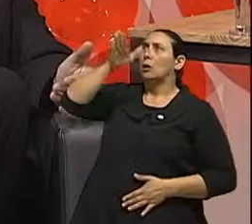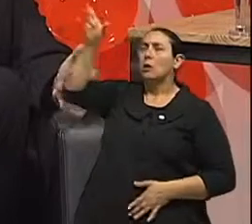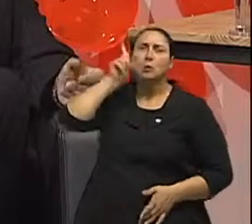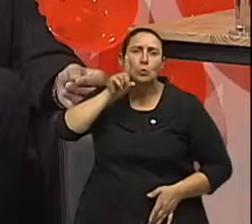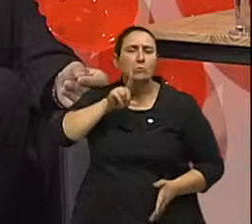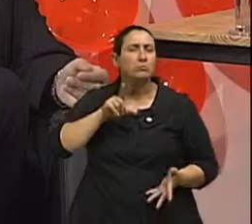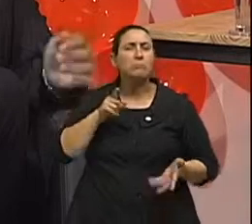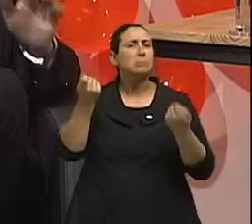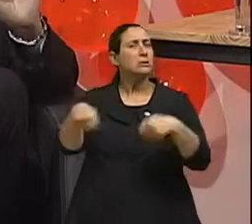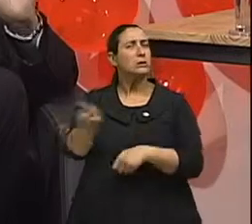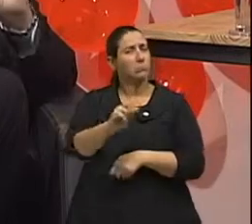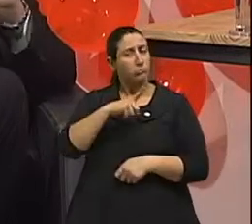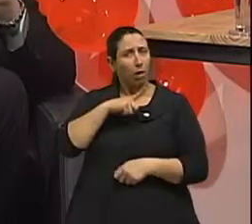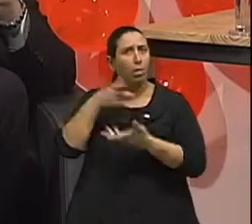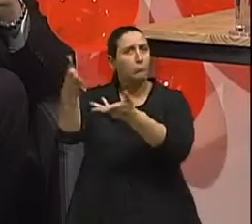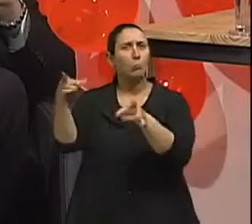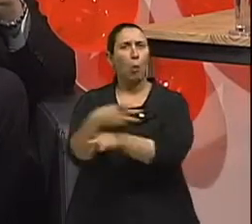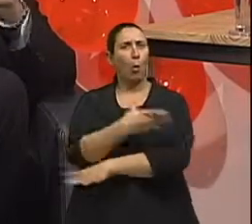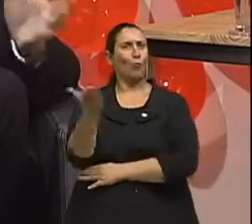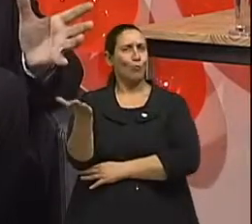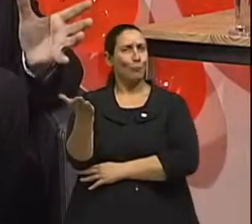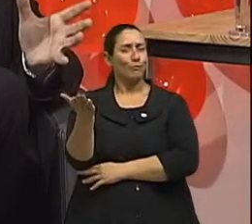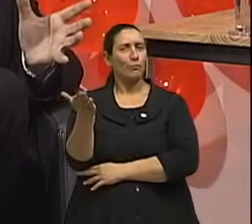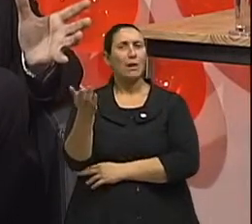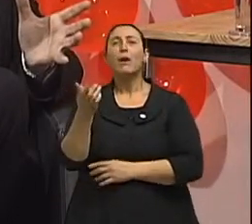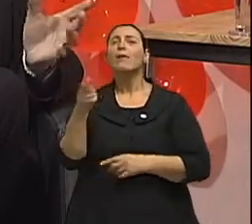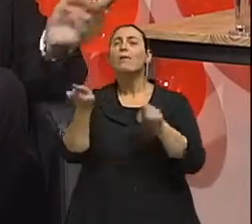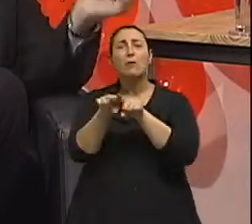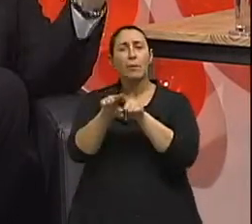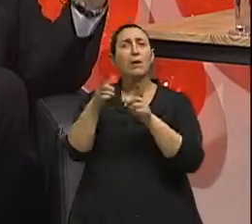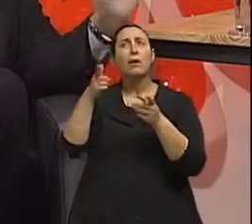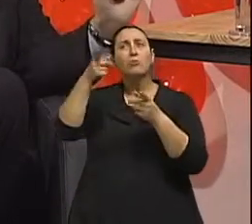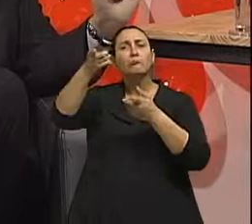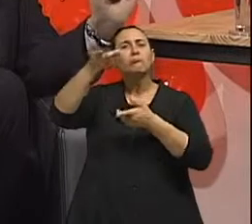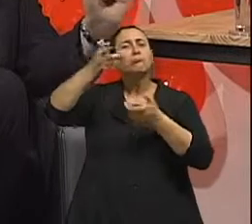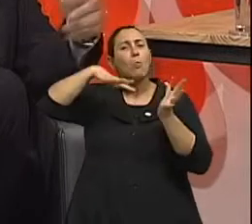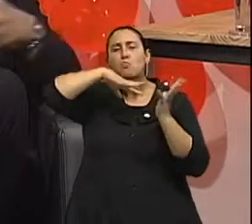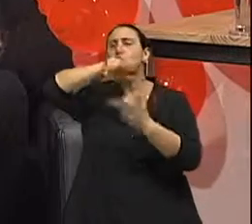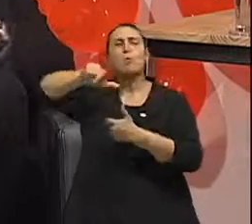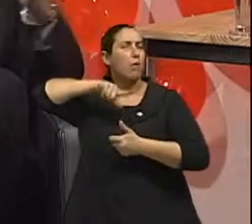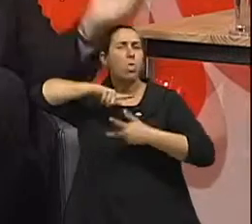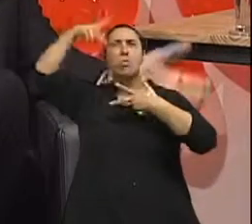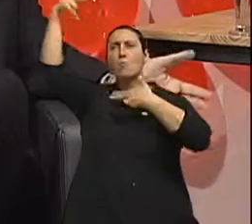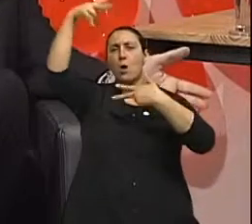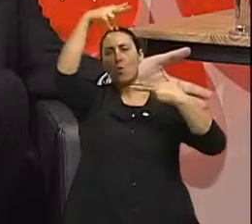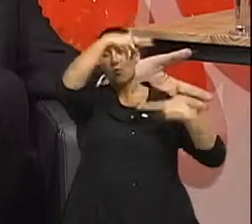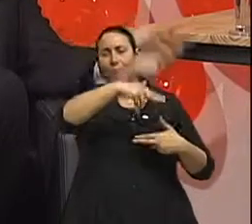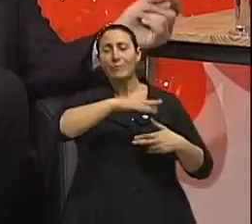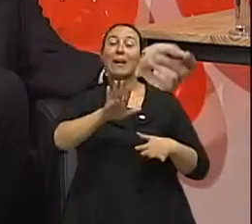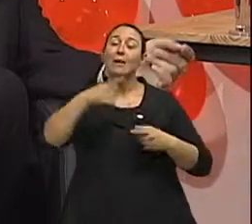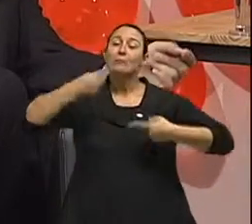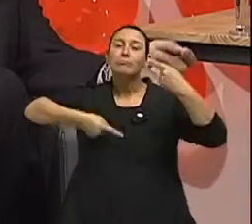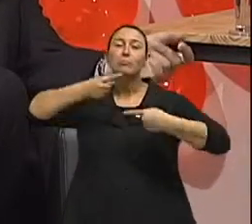lugar do mundo. De forma que o recurso está globalizado. A dificuldade, isso merece um debate muito